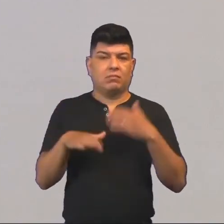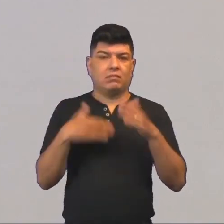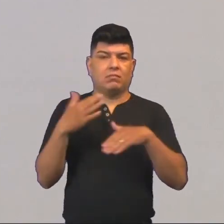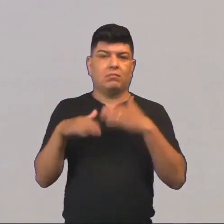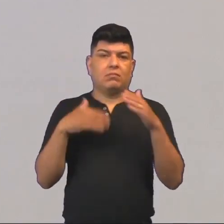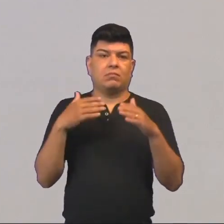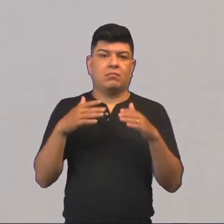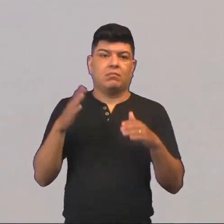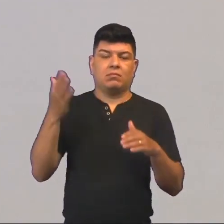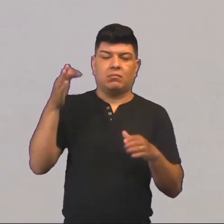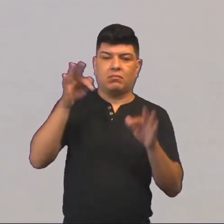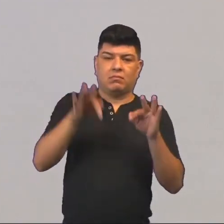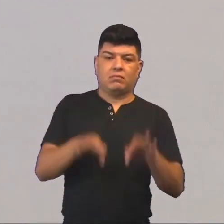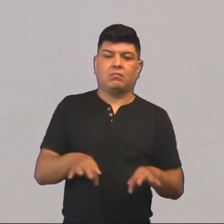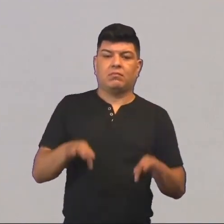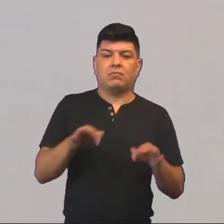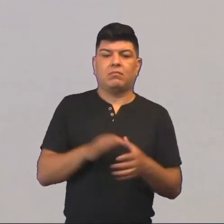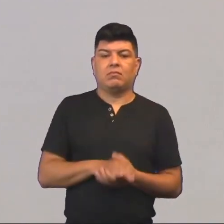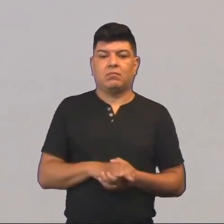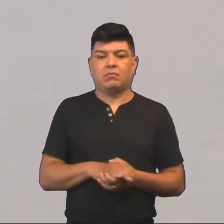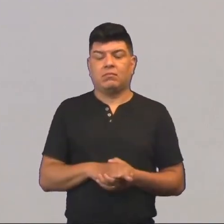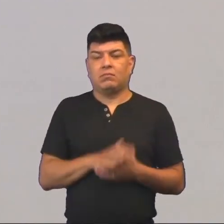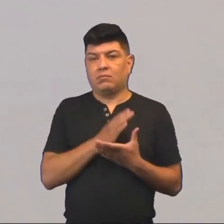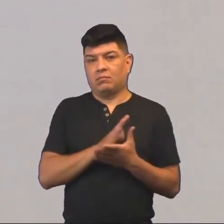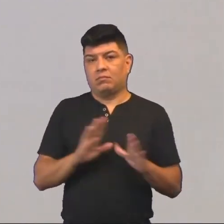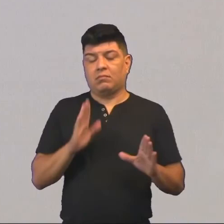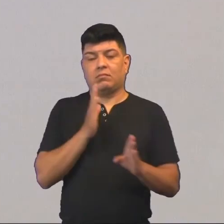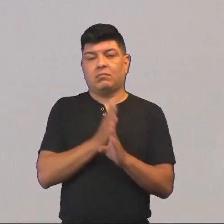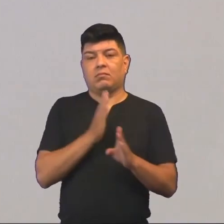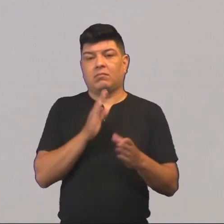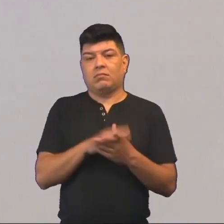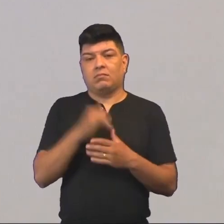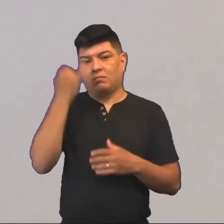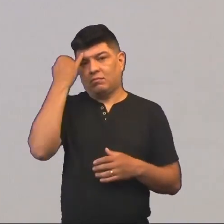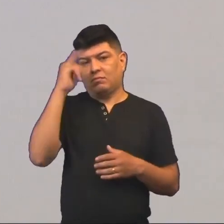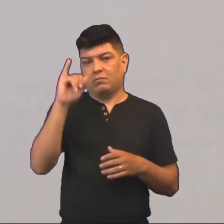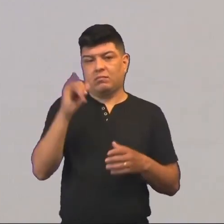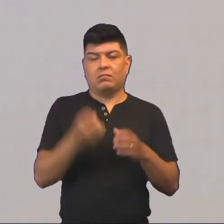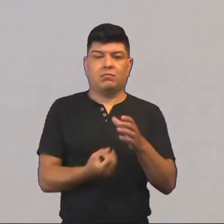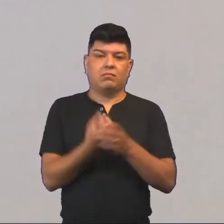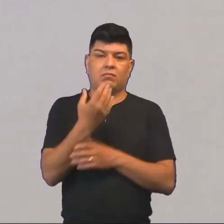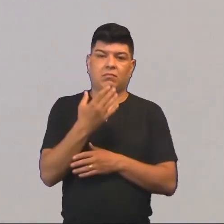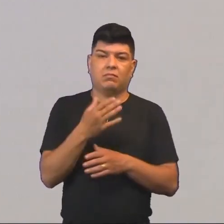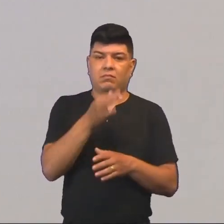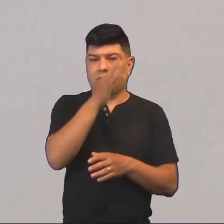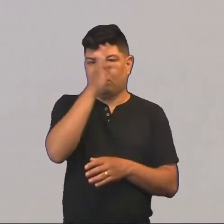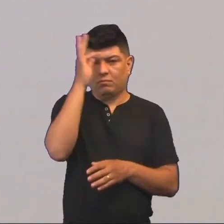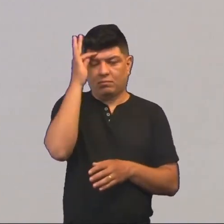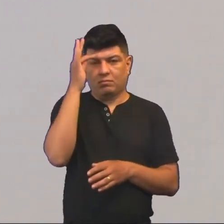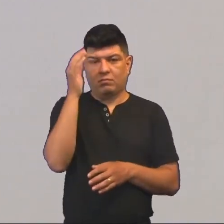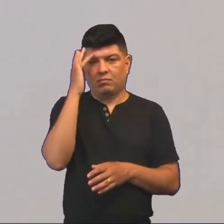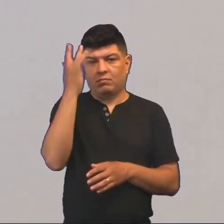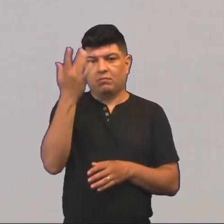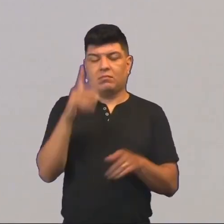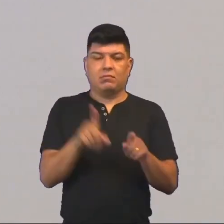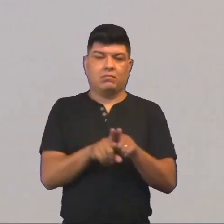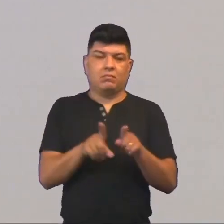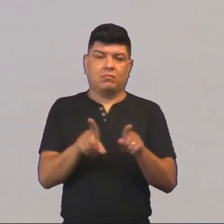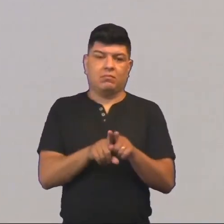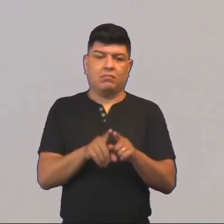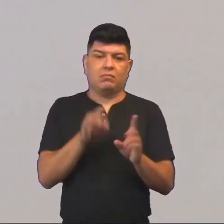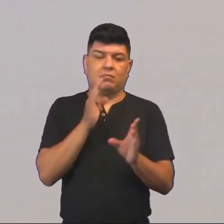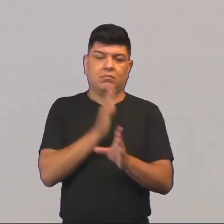desenvolvendo lá no fim, que acaba causando as ideias que surgem lá com a filosofia inuminista, acabam